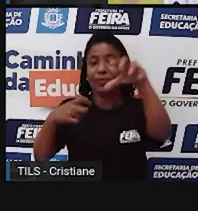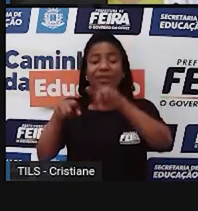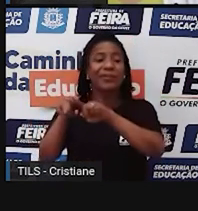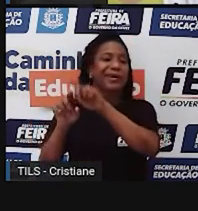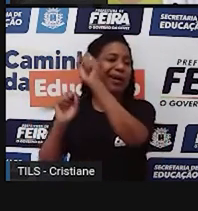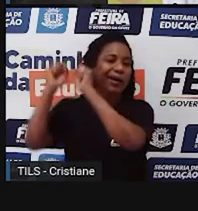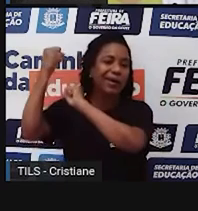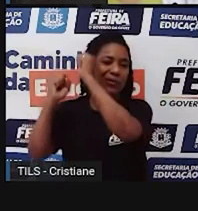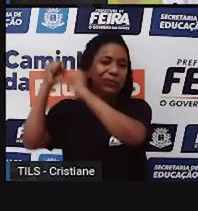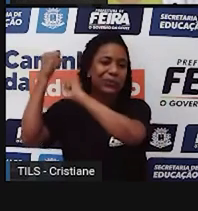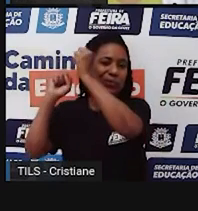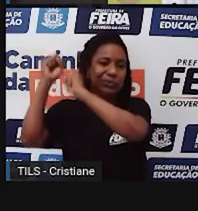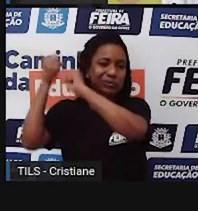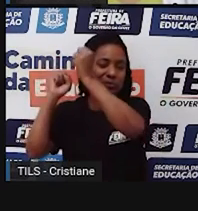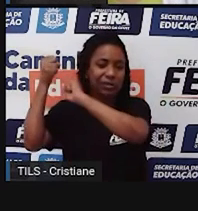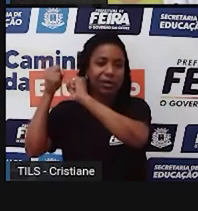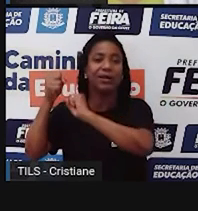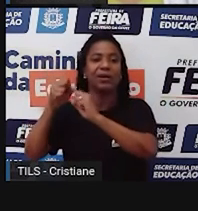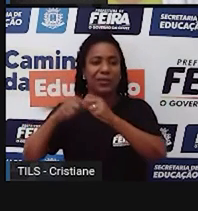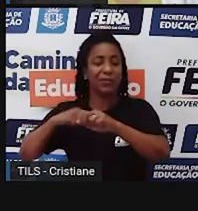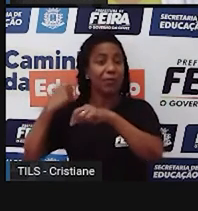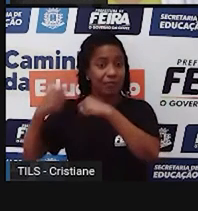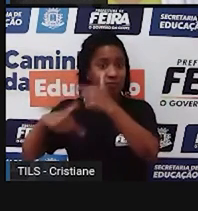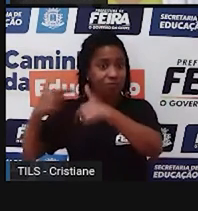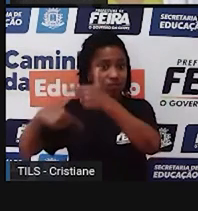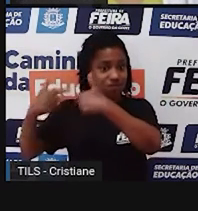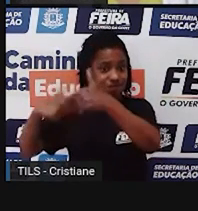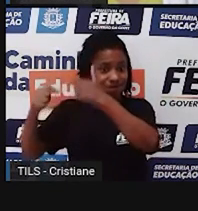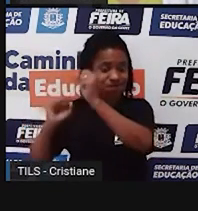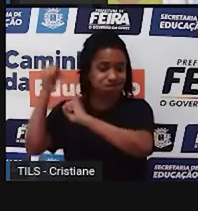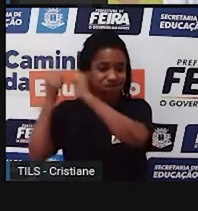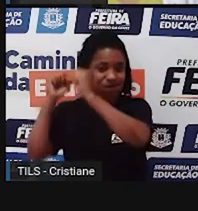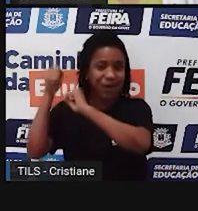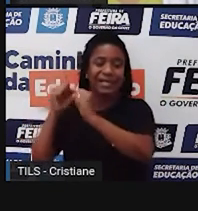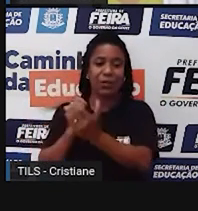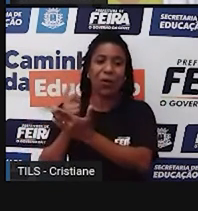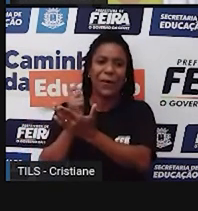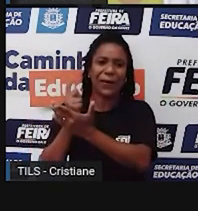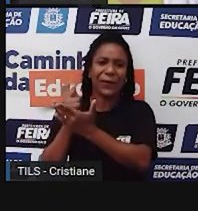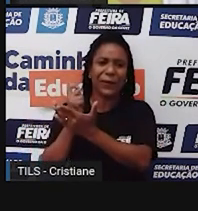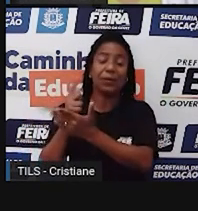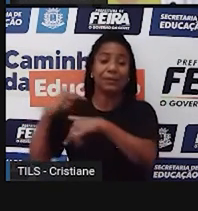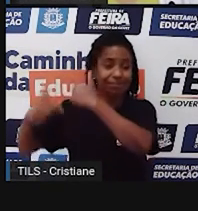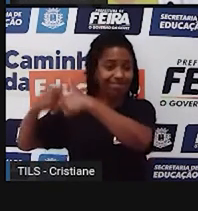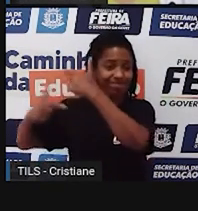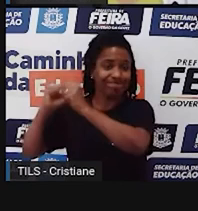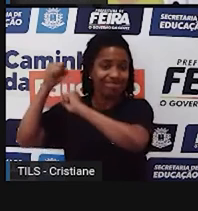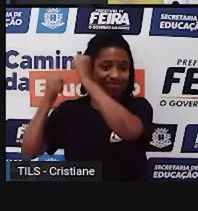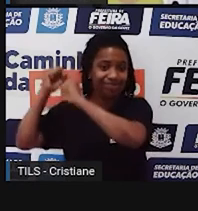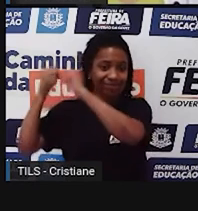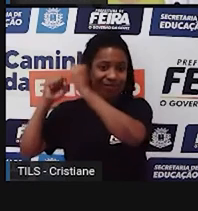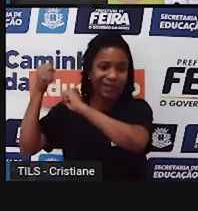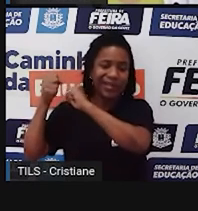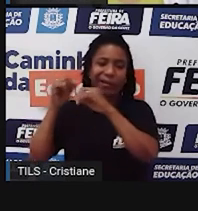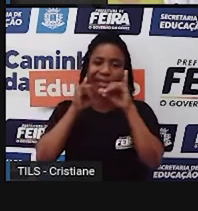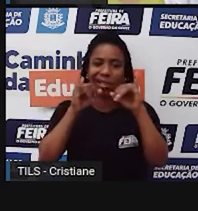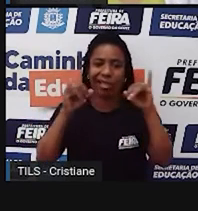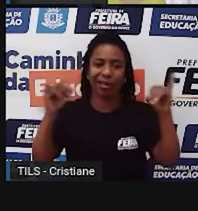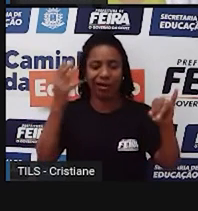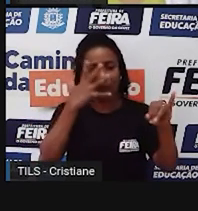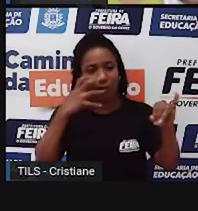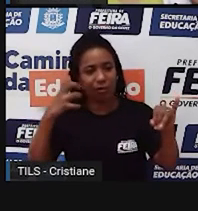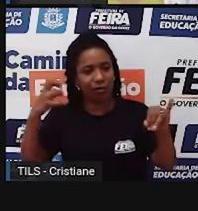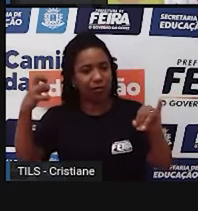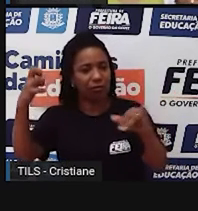consumo faz com que a gente consuma coisas às vezes até que a gente não estava precisando tanto assim. Mas a propaganda diz que a gente estava e se a gente não